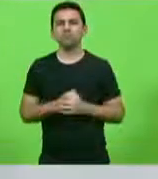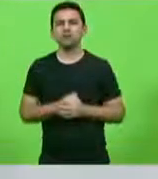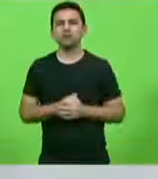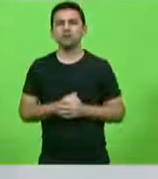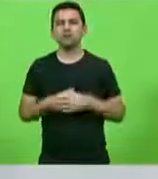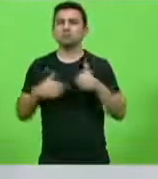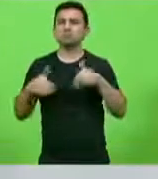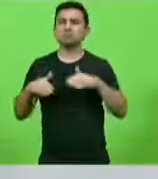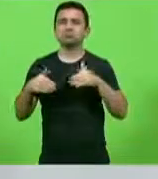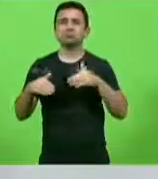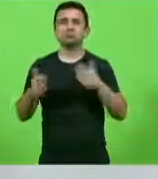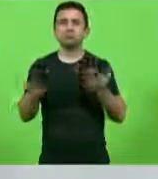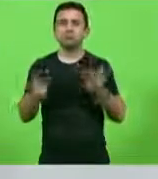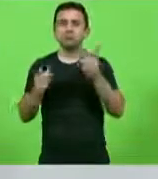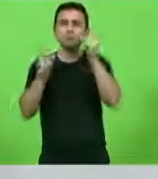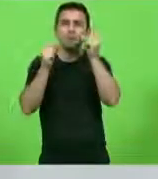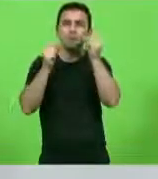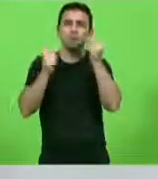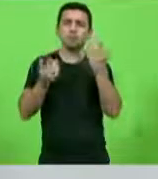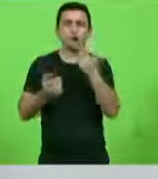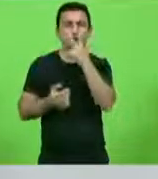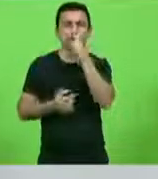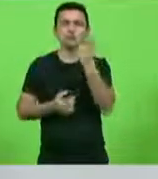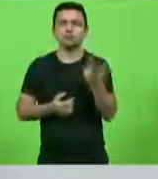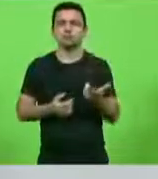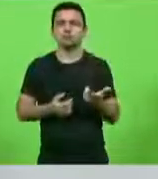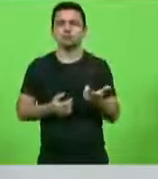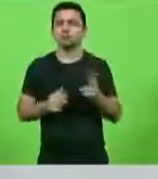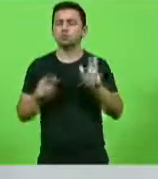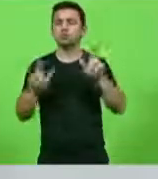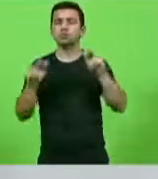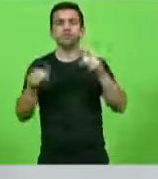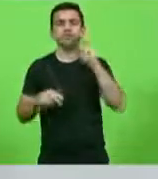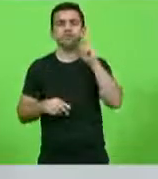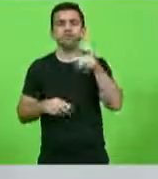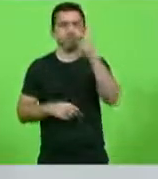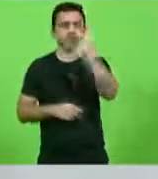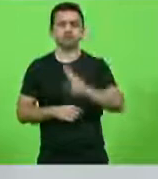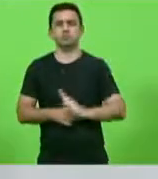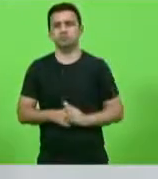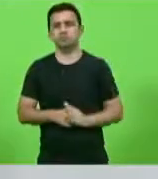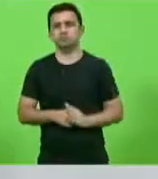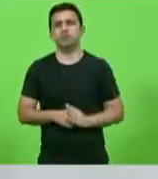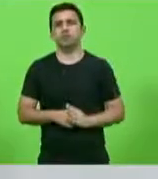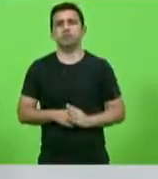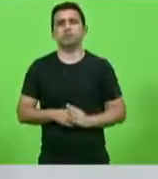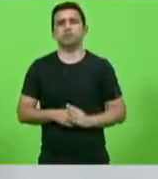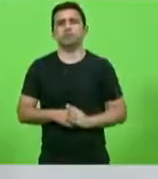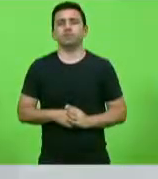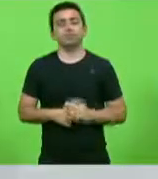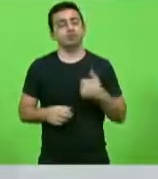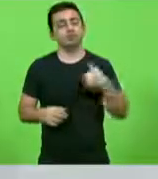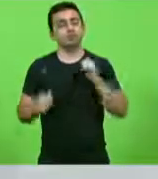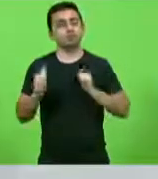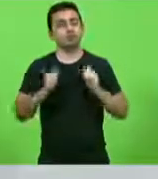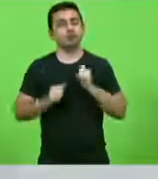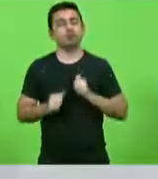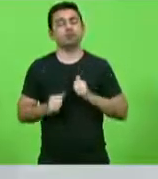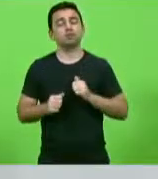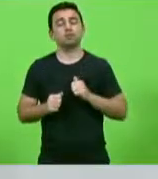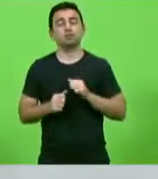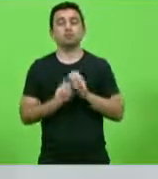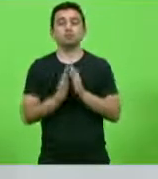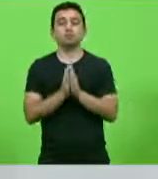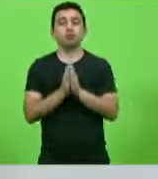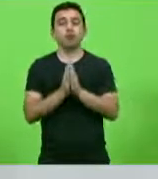inclinudo quase meio dormindo. Então, são situações jamais vistas nesse país que a gente espera que logo termine o